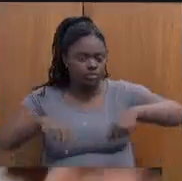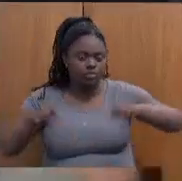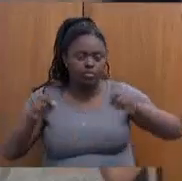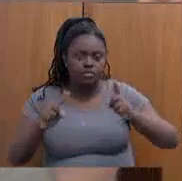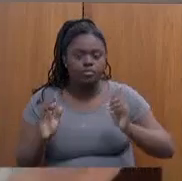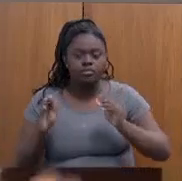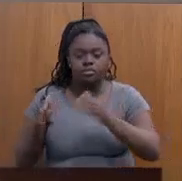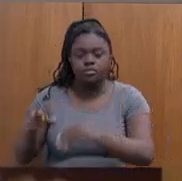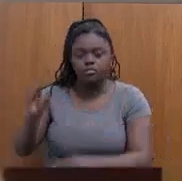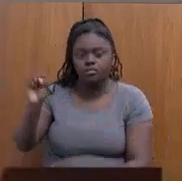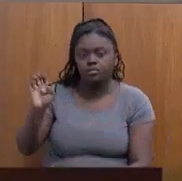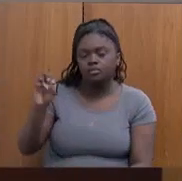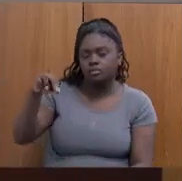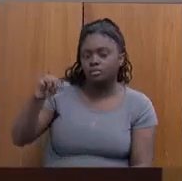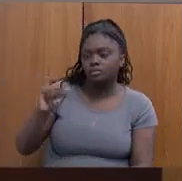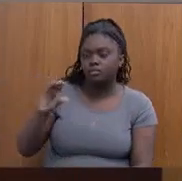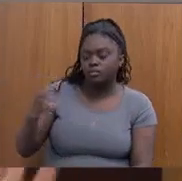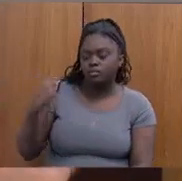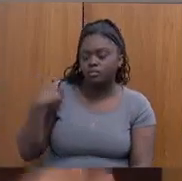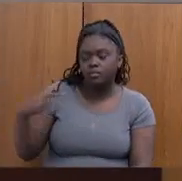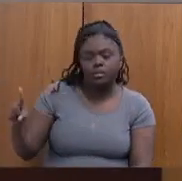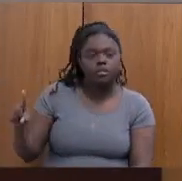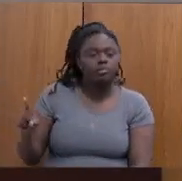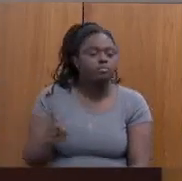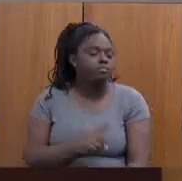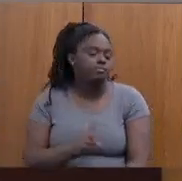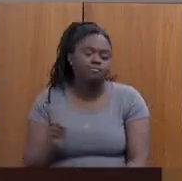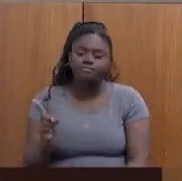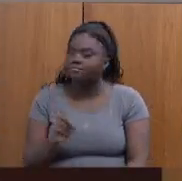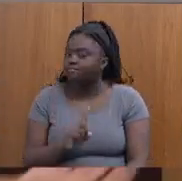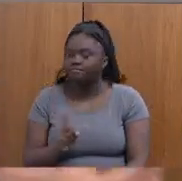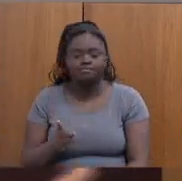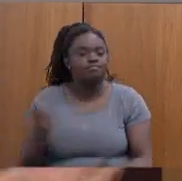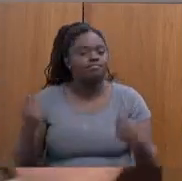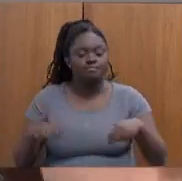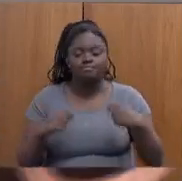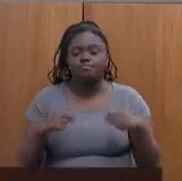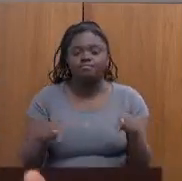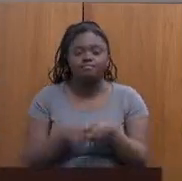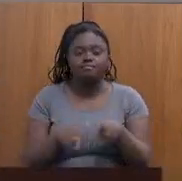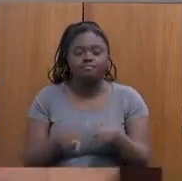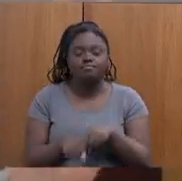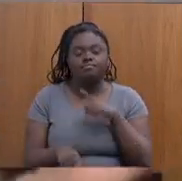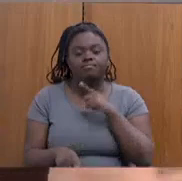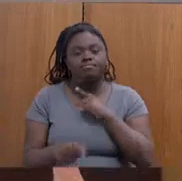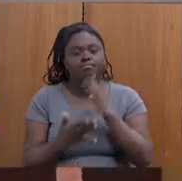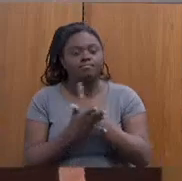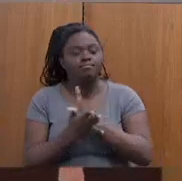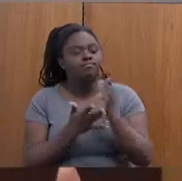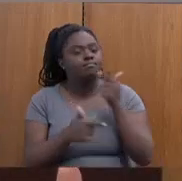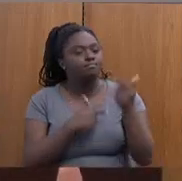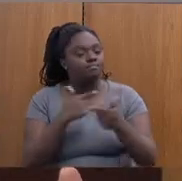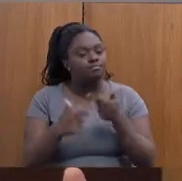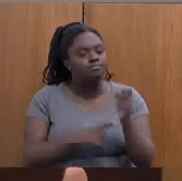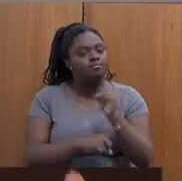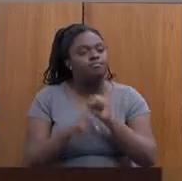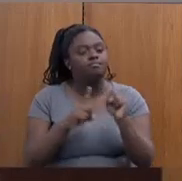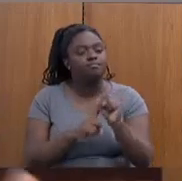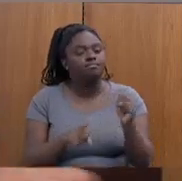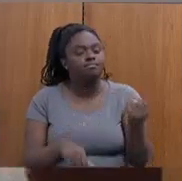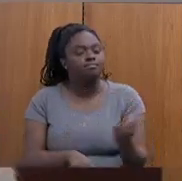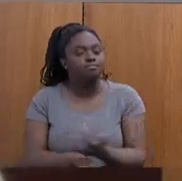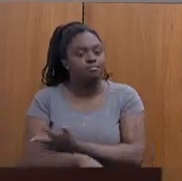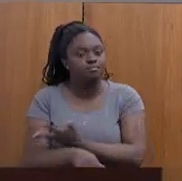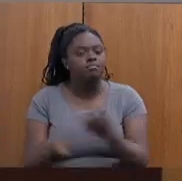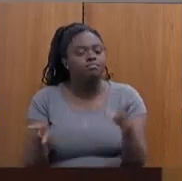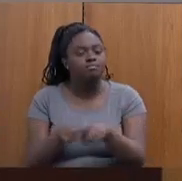Senac e ir lá. Eles não vêm. Eu preciso também ter alguns trabalhos socioemocionais e